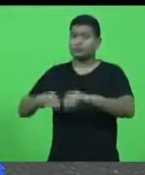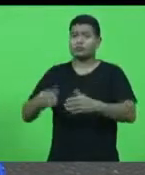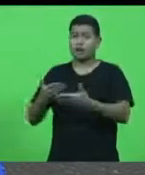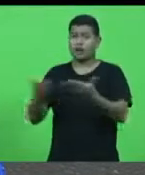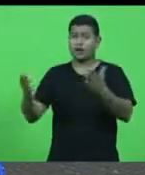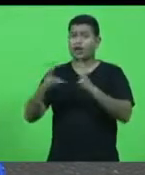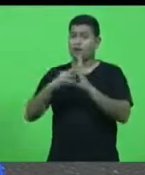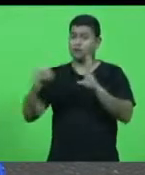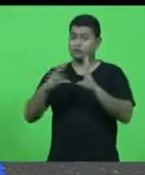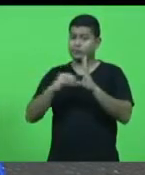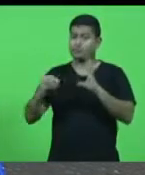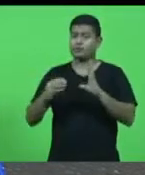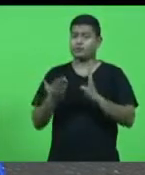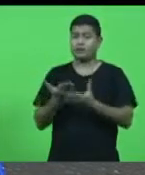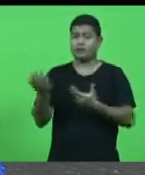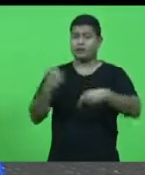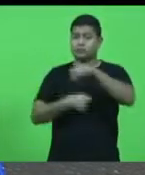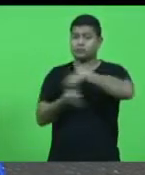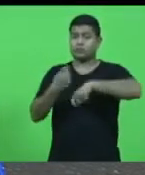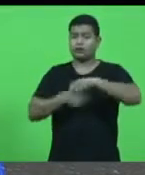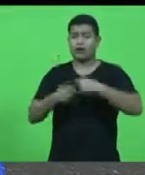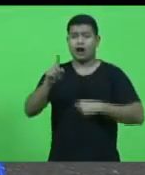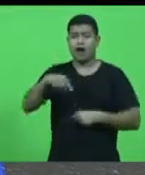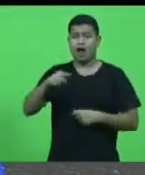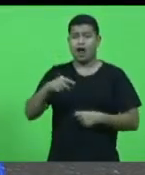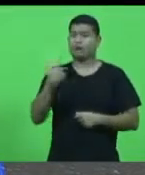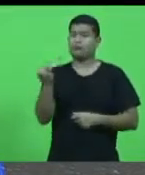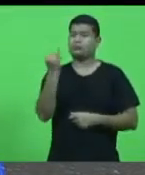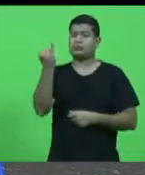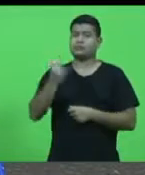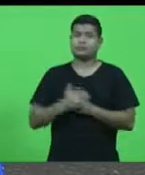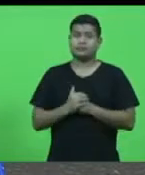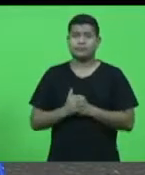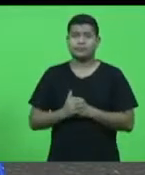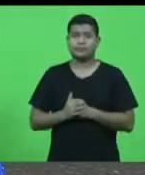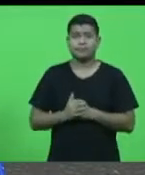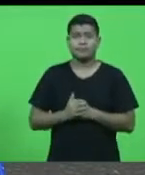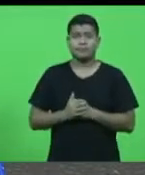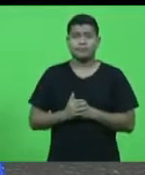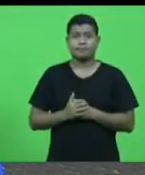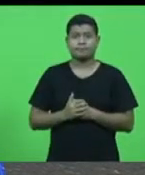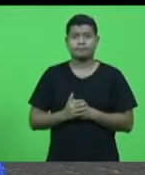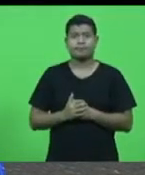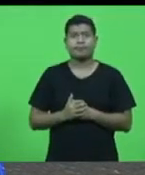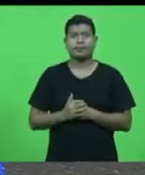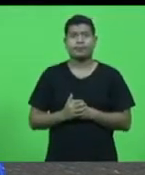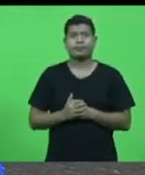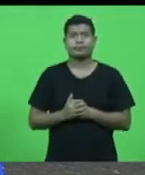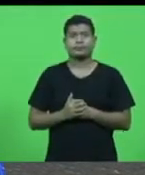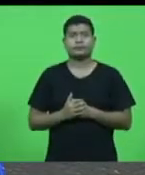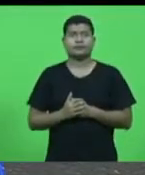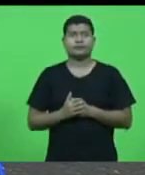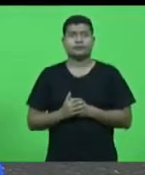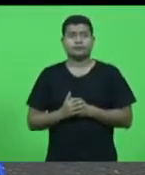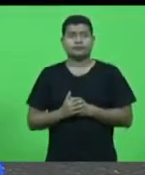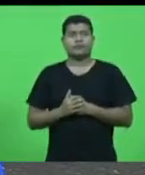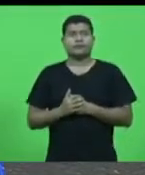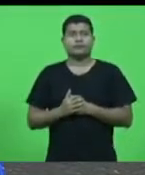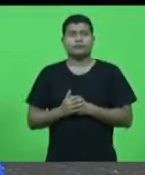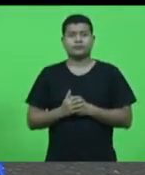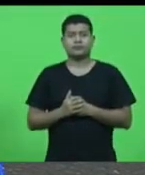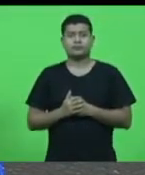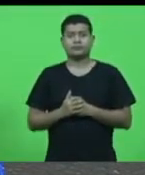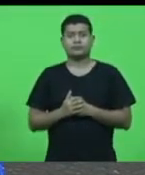que é uma das principais alavancas do nosso Estado.